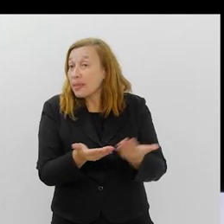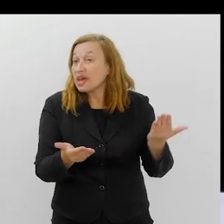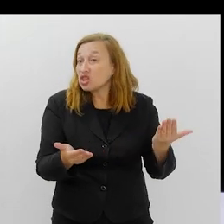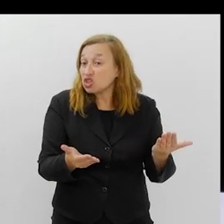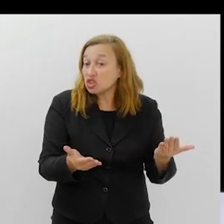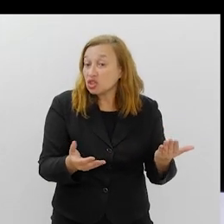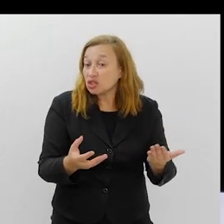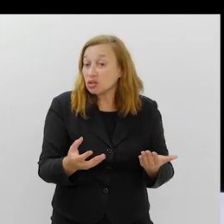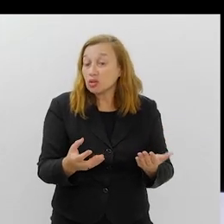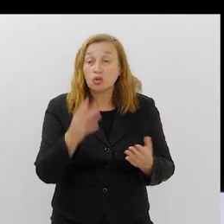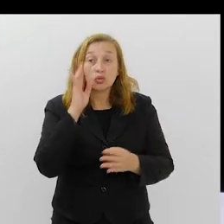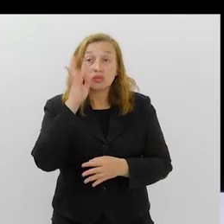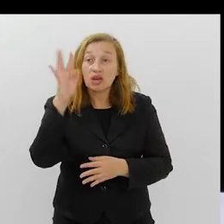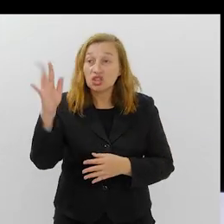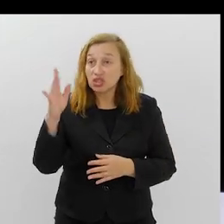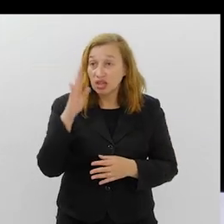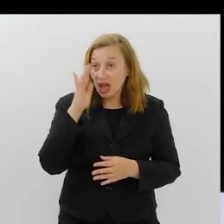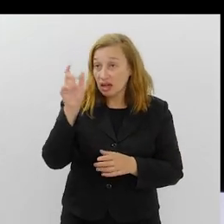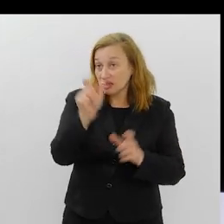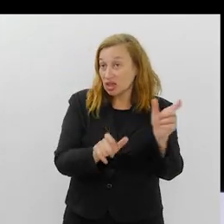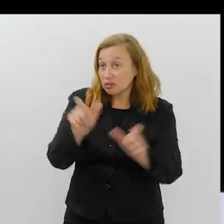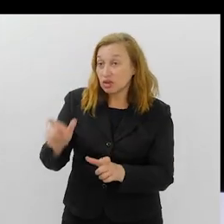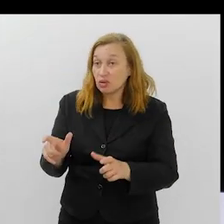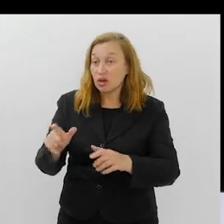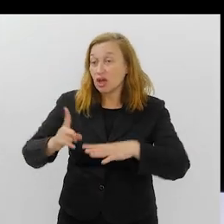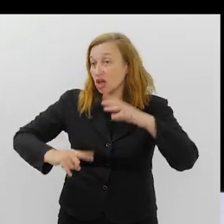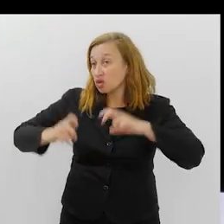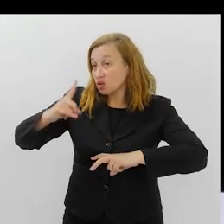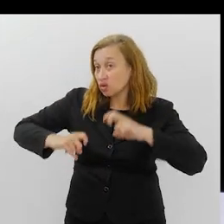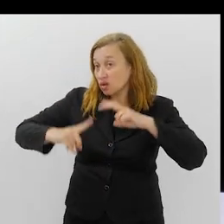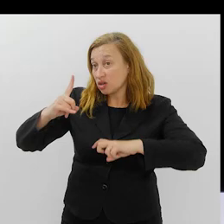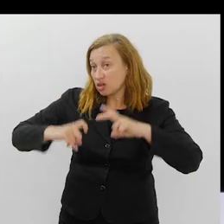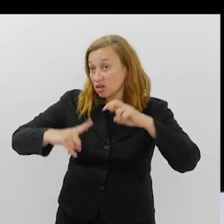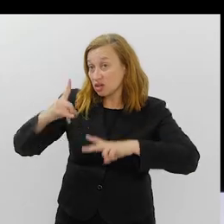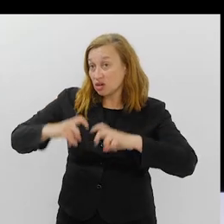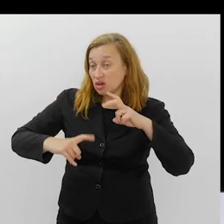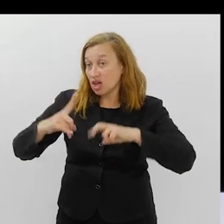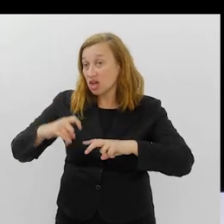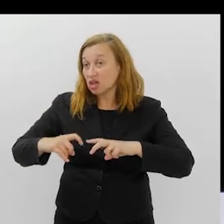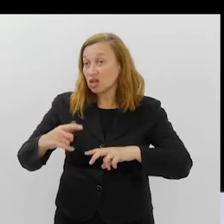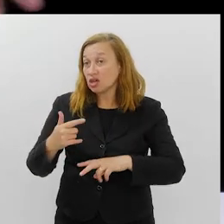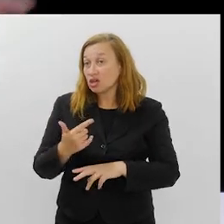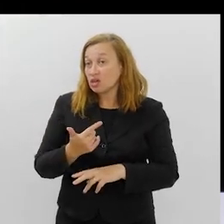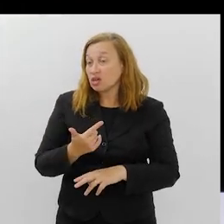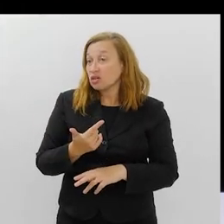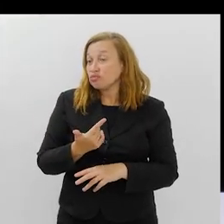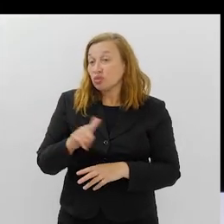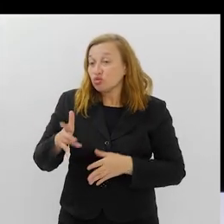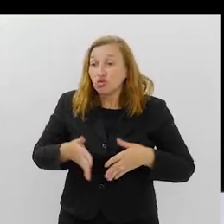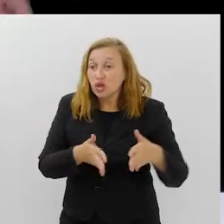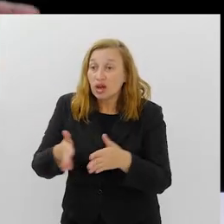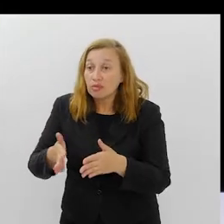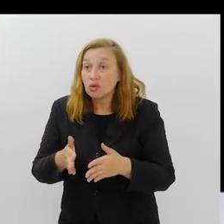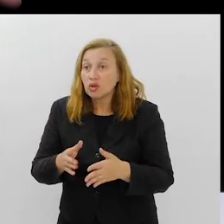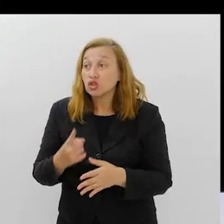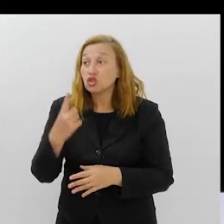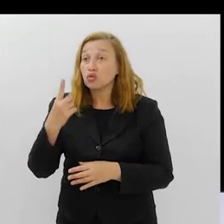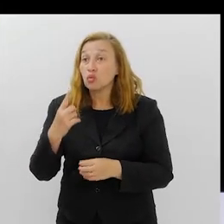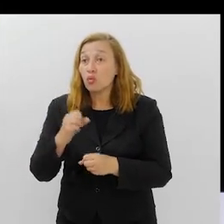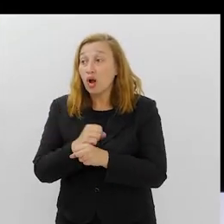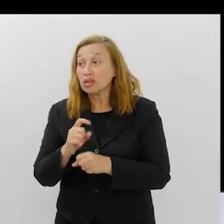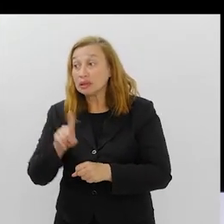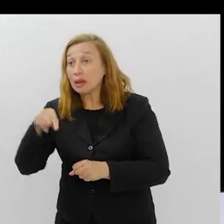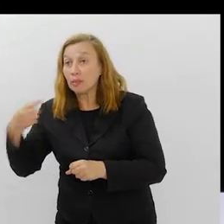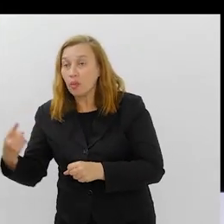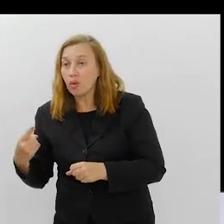pelo menos no imaginário das pessoas, a Grande Rio era uma escola que estava cada vez indo para um lado, não tinha ainda uma linha, e de um ano para o